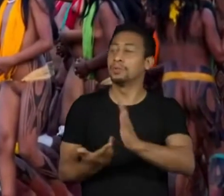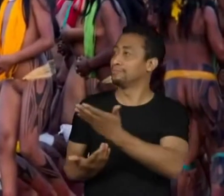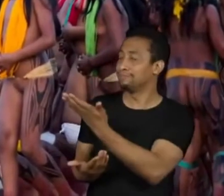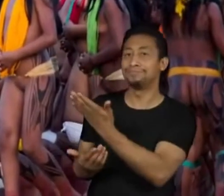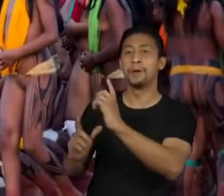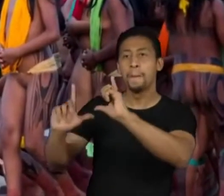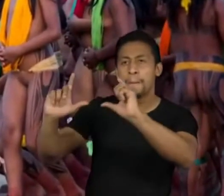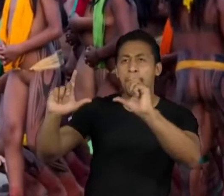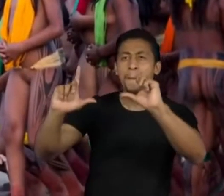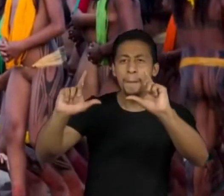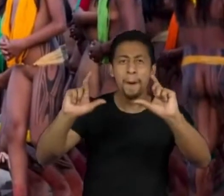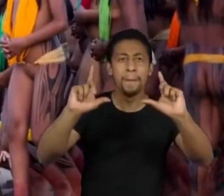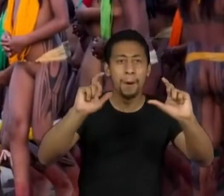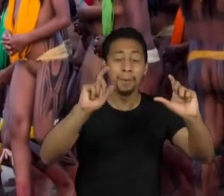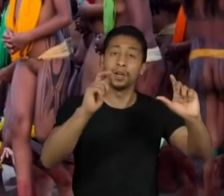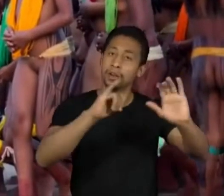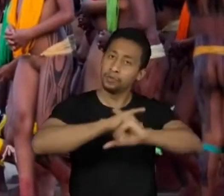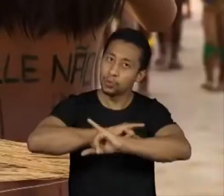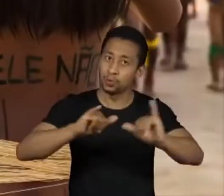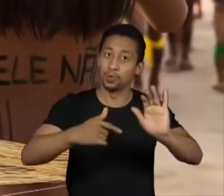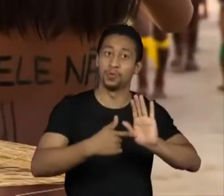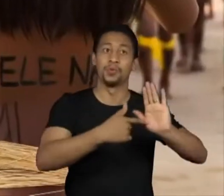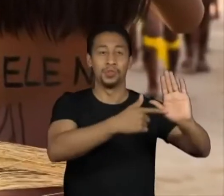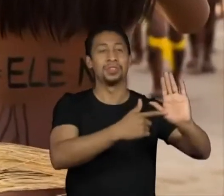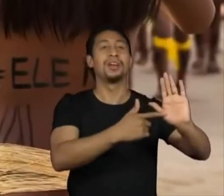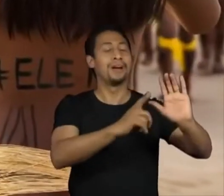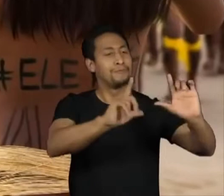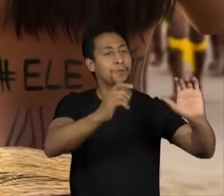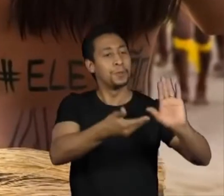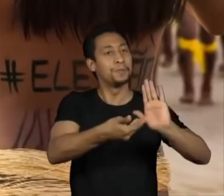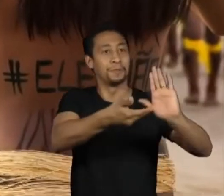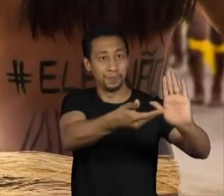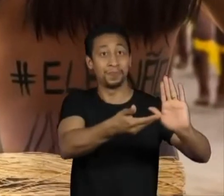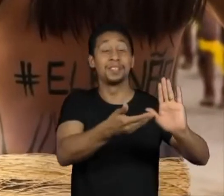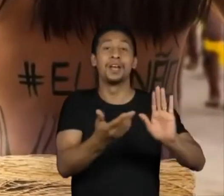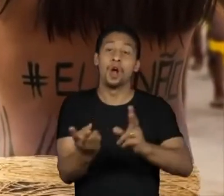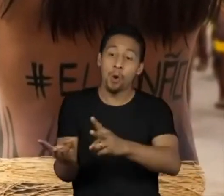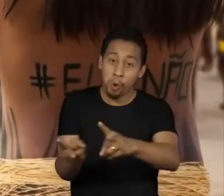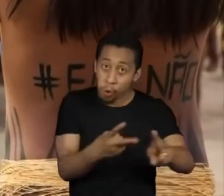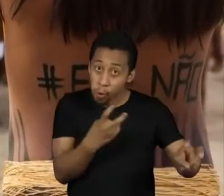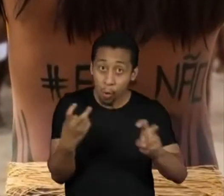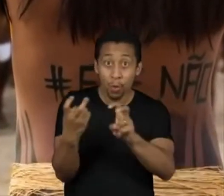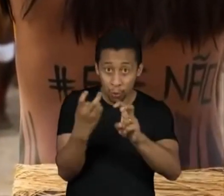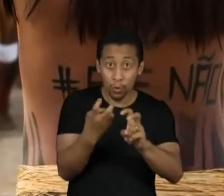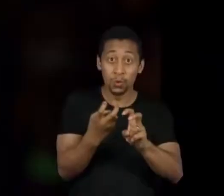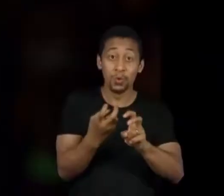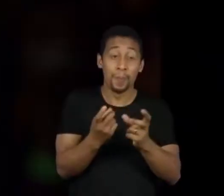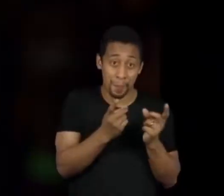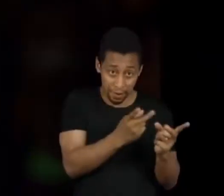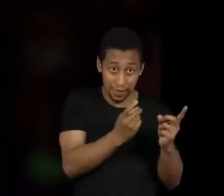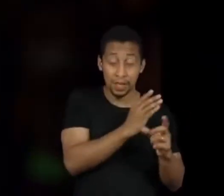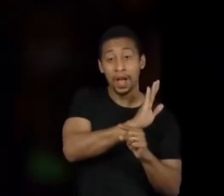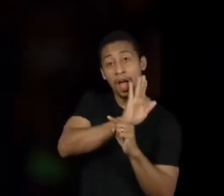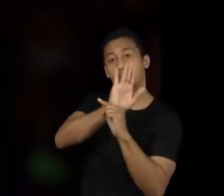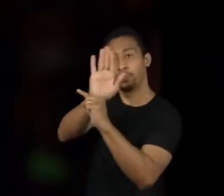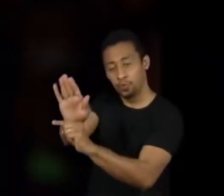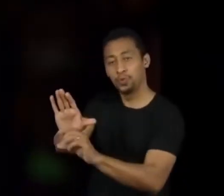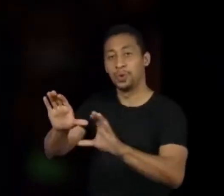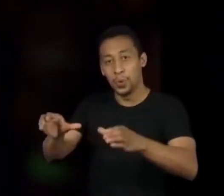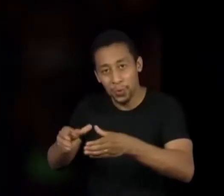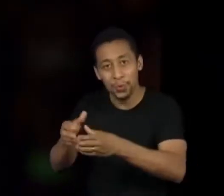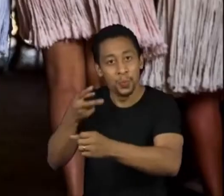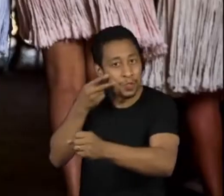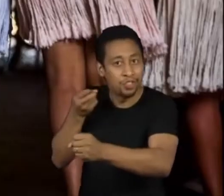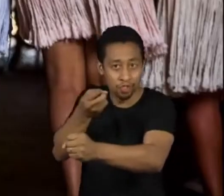apresentadas por meio de retratos. Metade da renda gerada com a venda deles vai para elas, para ajudar no